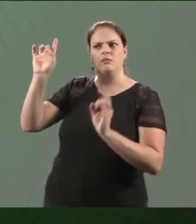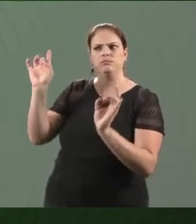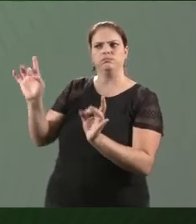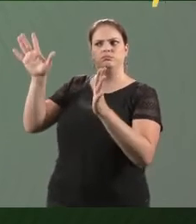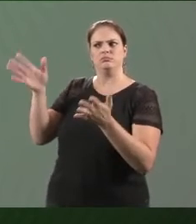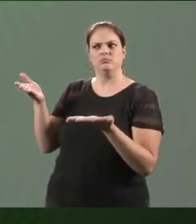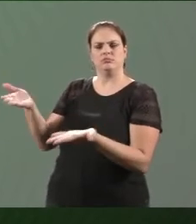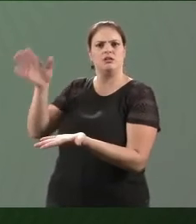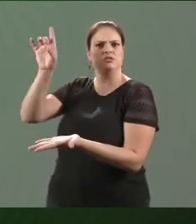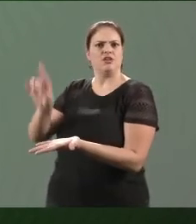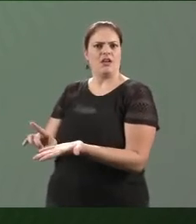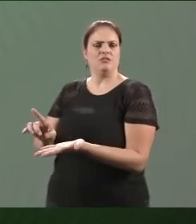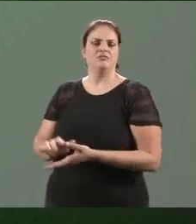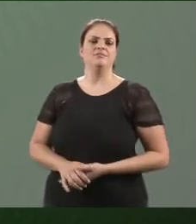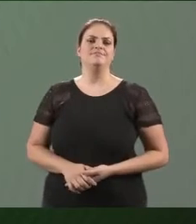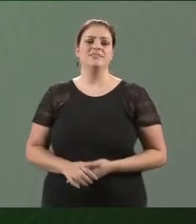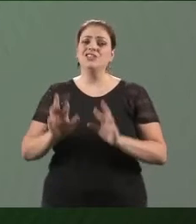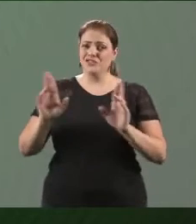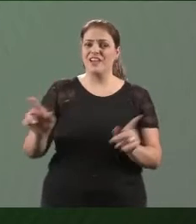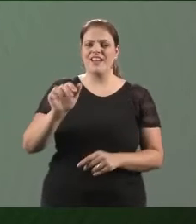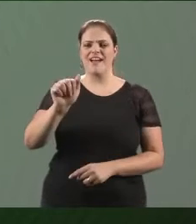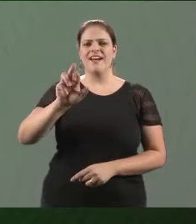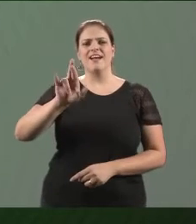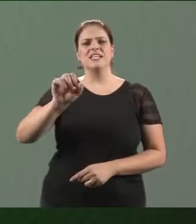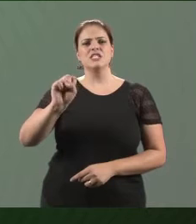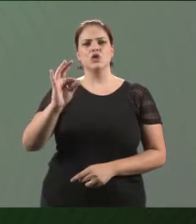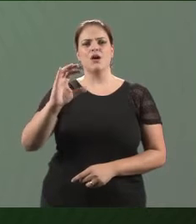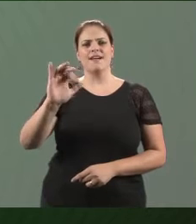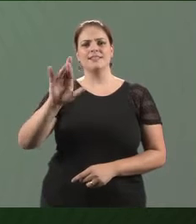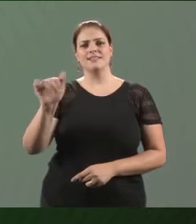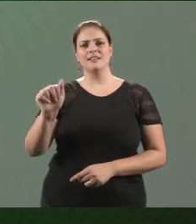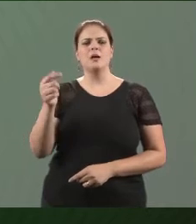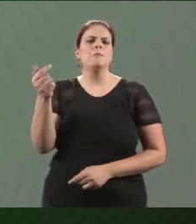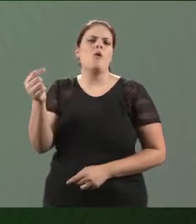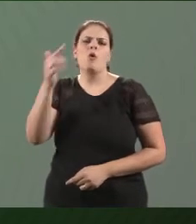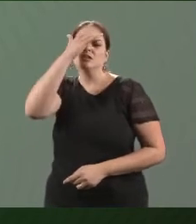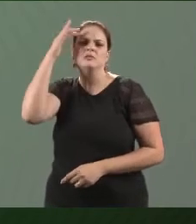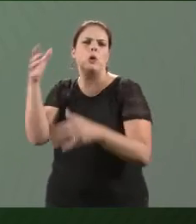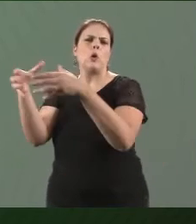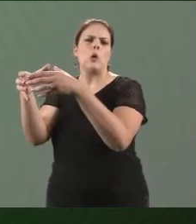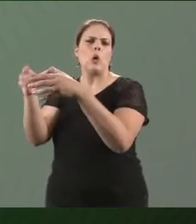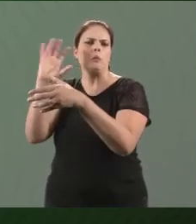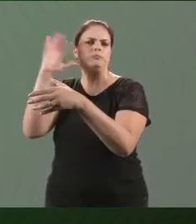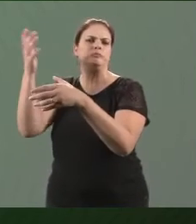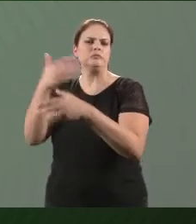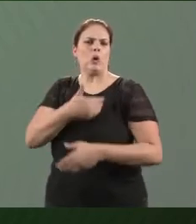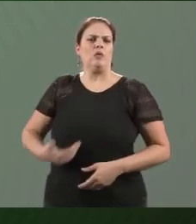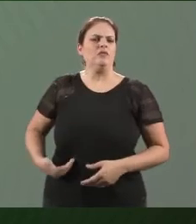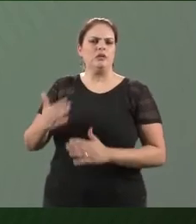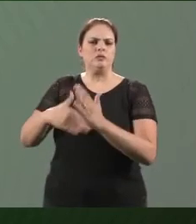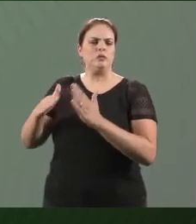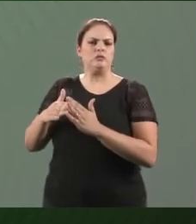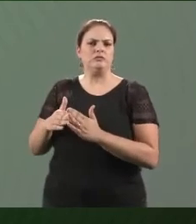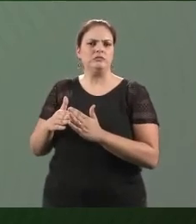governar. E também é diferente da aristocracia, que é o governo de alguns poucos. Também na aristocracia,